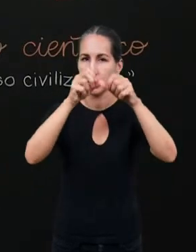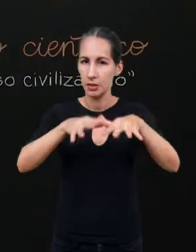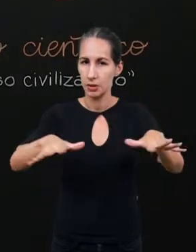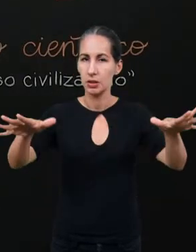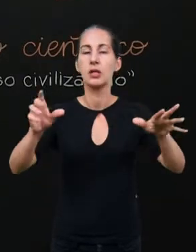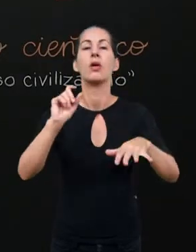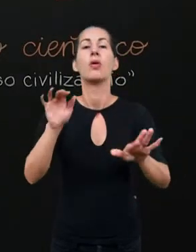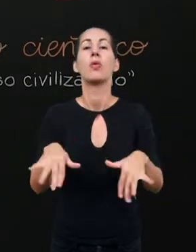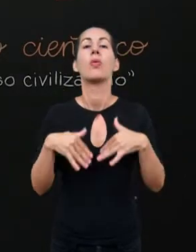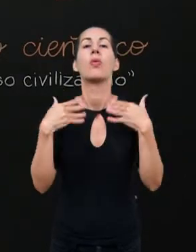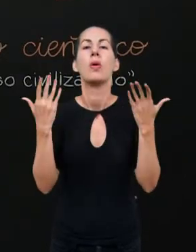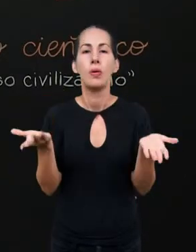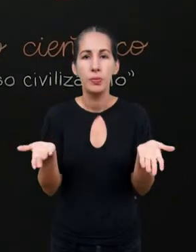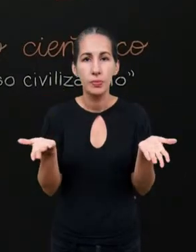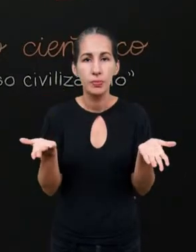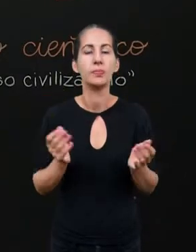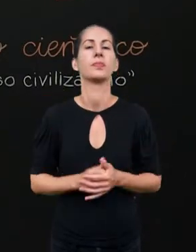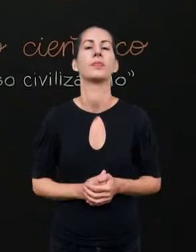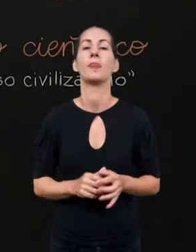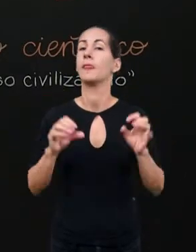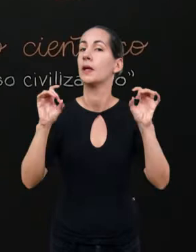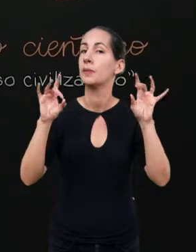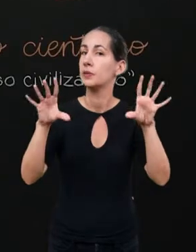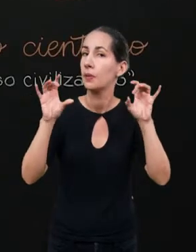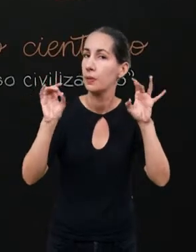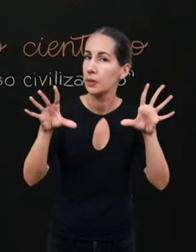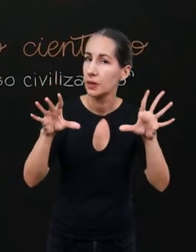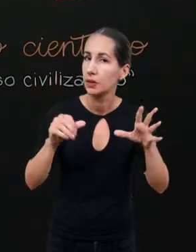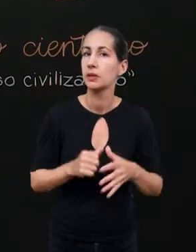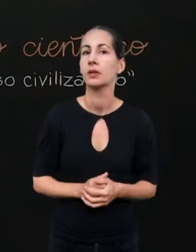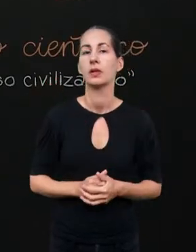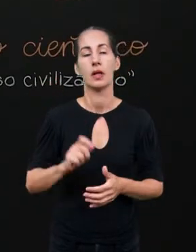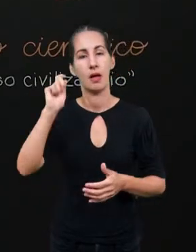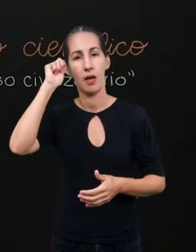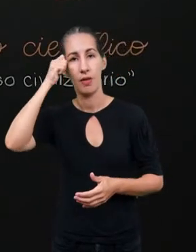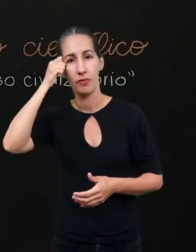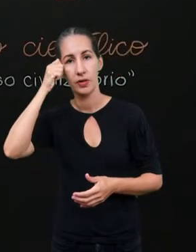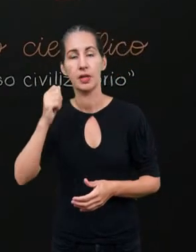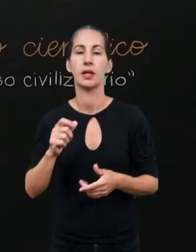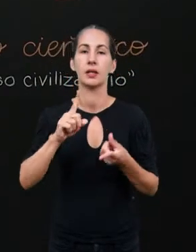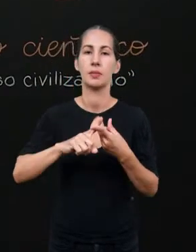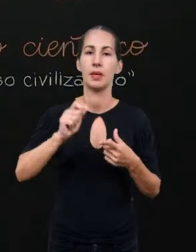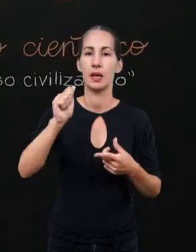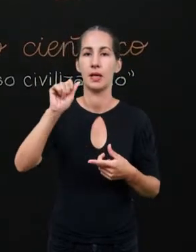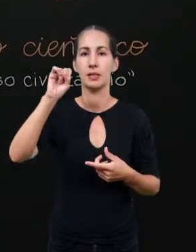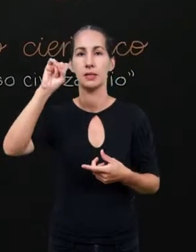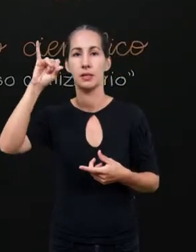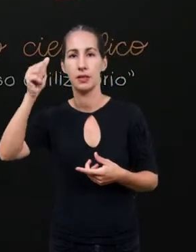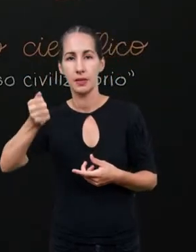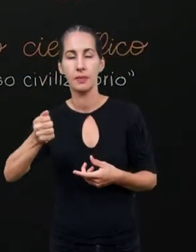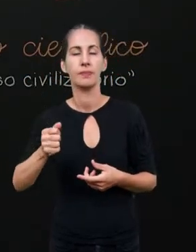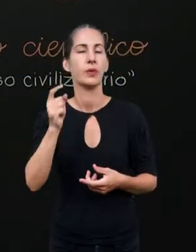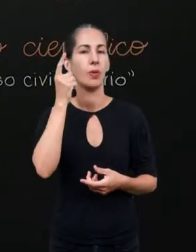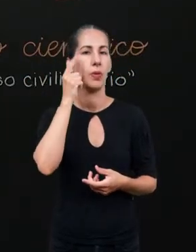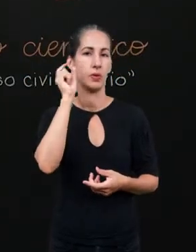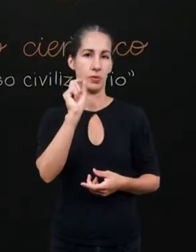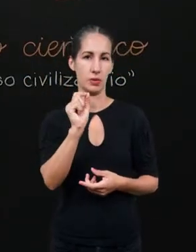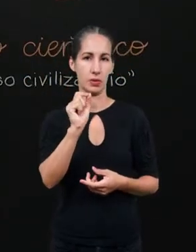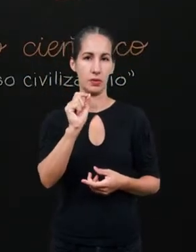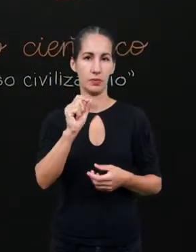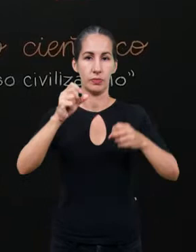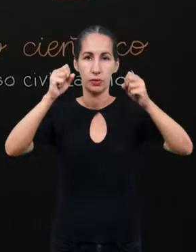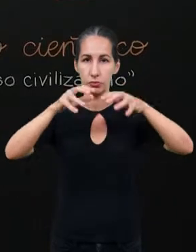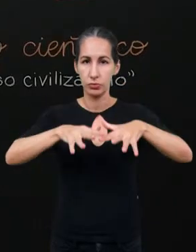Que regiões serão essas? Principalmente a África e a Ásia. Então olha que interessante. Temos uma